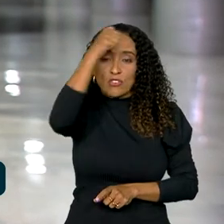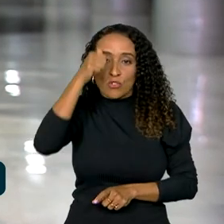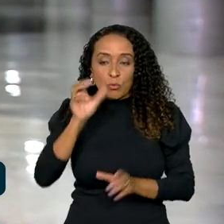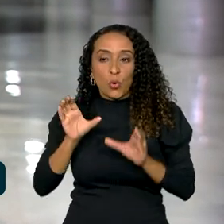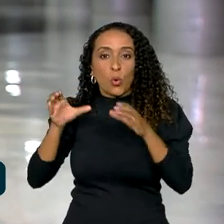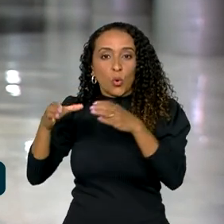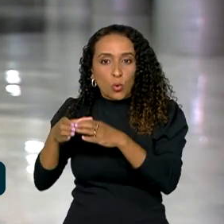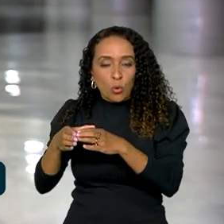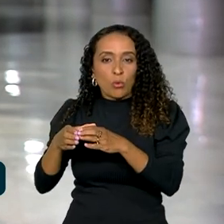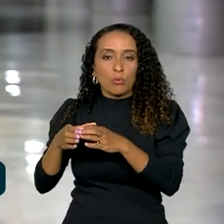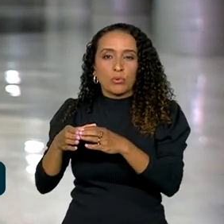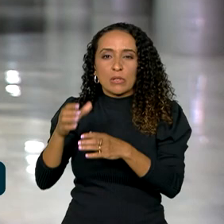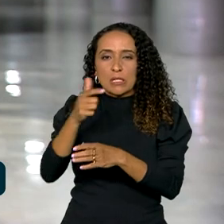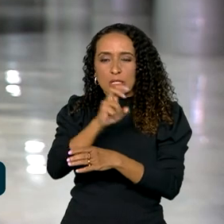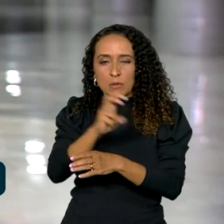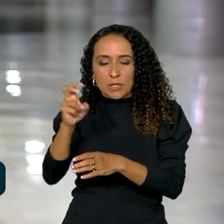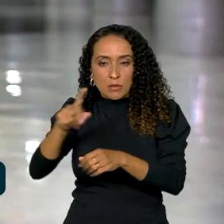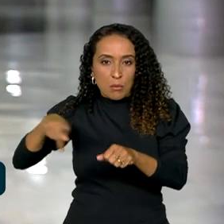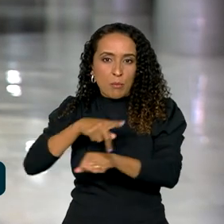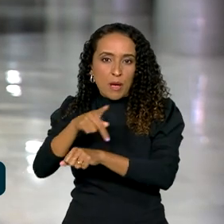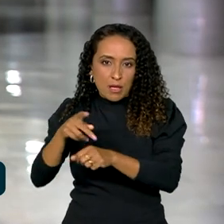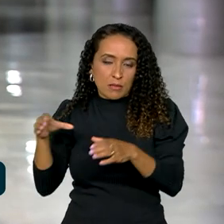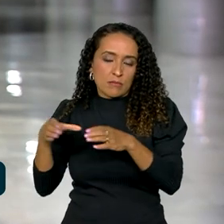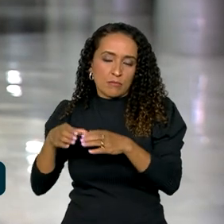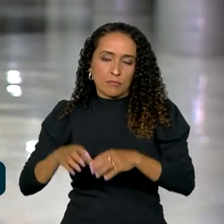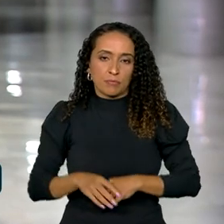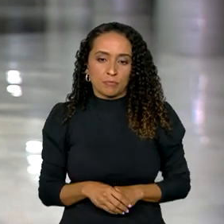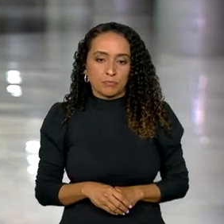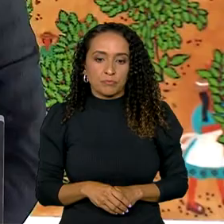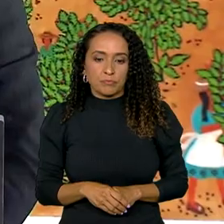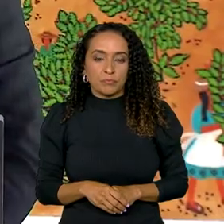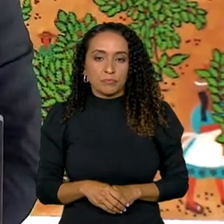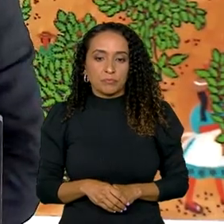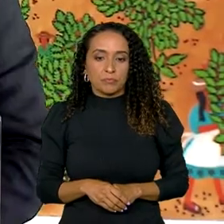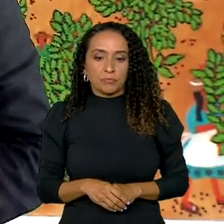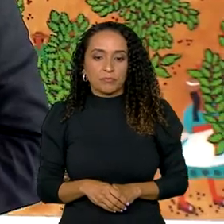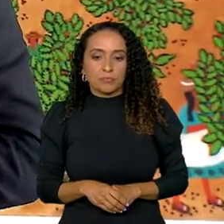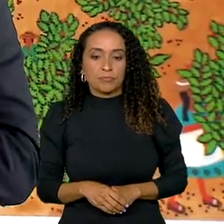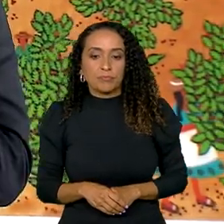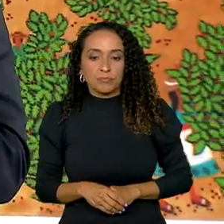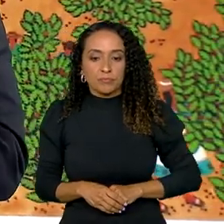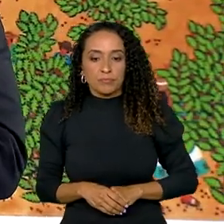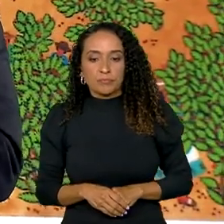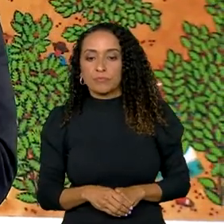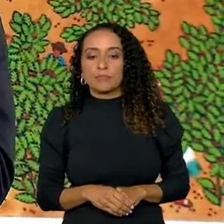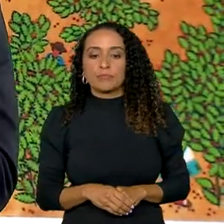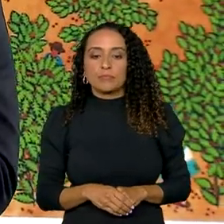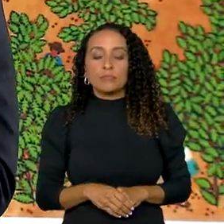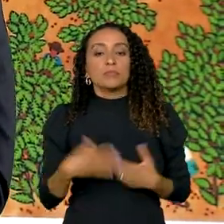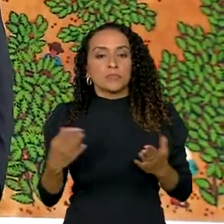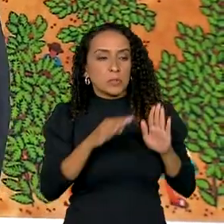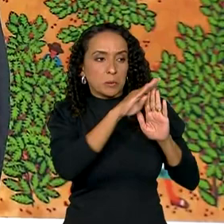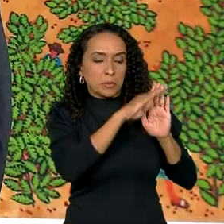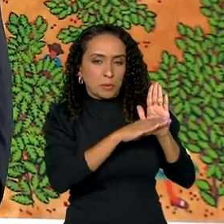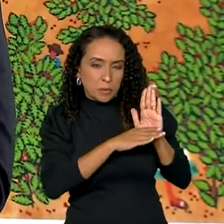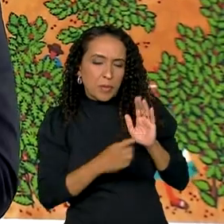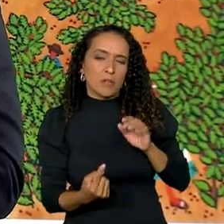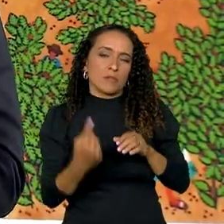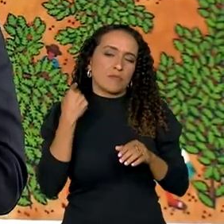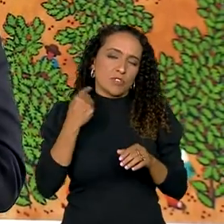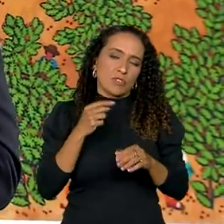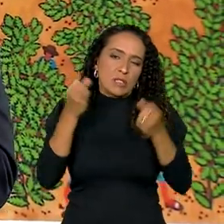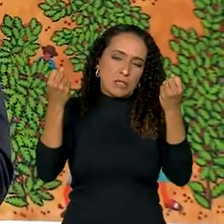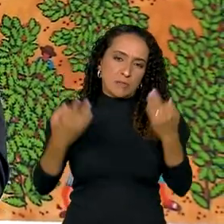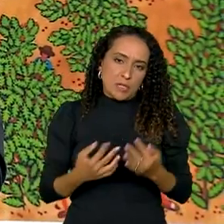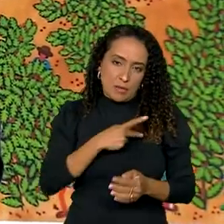bloco com 55 países membros. Vamos ouvi-lo. Eu vim passar uma pauta alguns dias que estava para